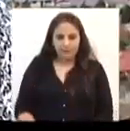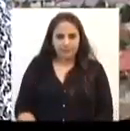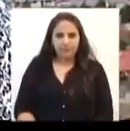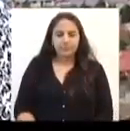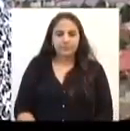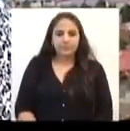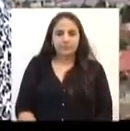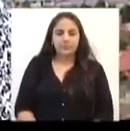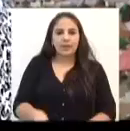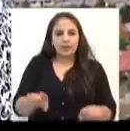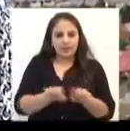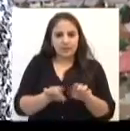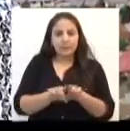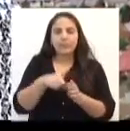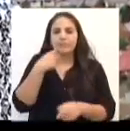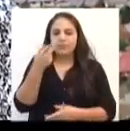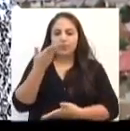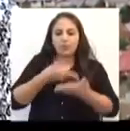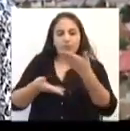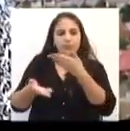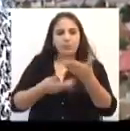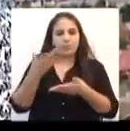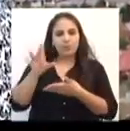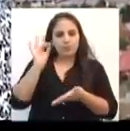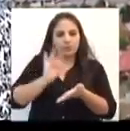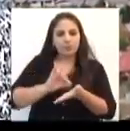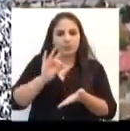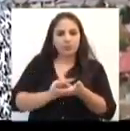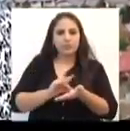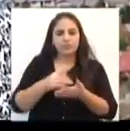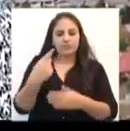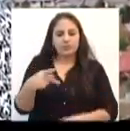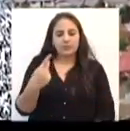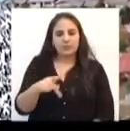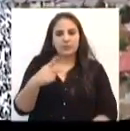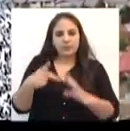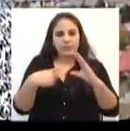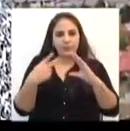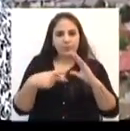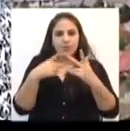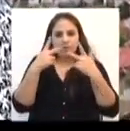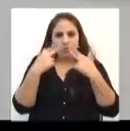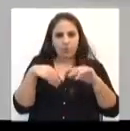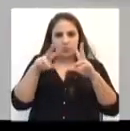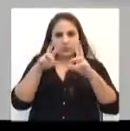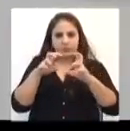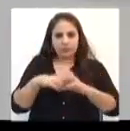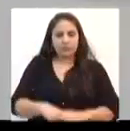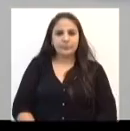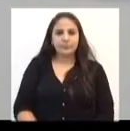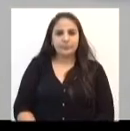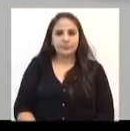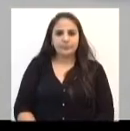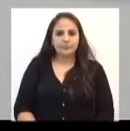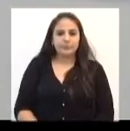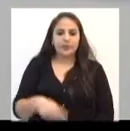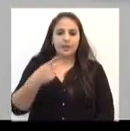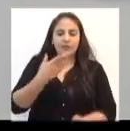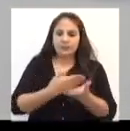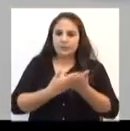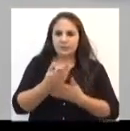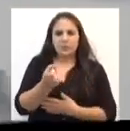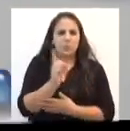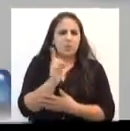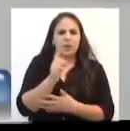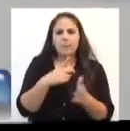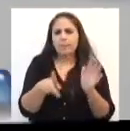também comentou o envolvimento efetivo da Casa Legislativa com o assunto. Essa iniciativa não é uma iniciativa